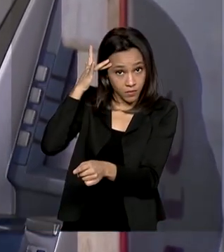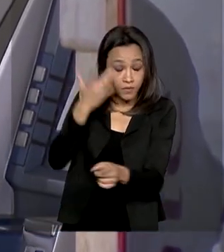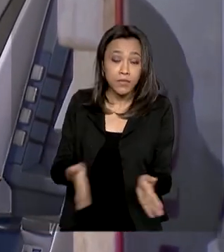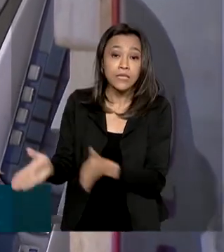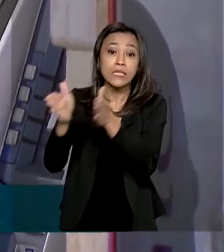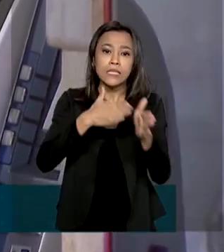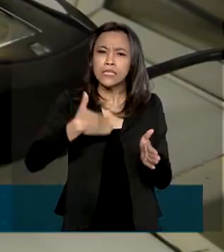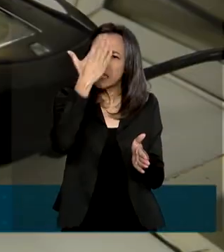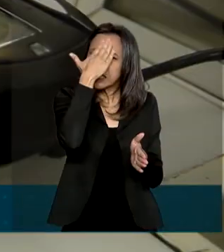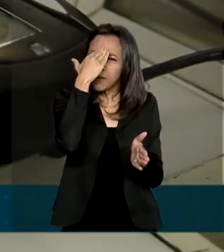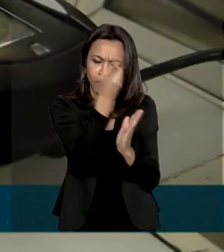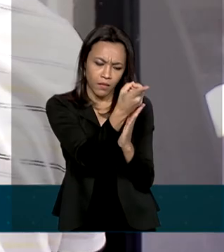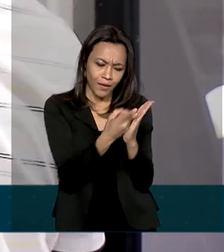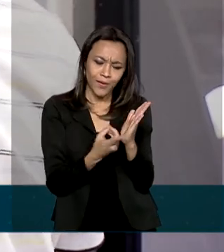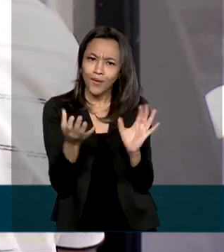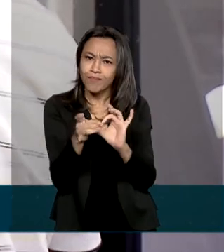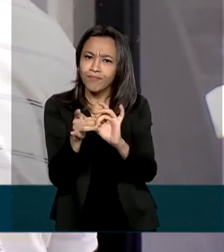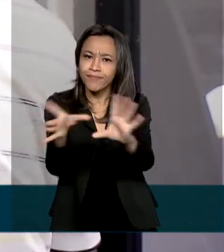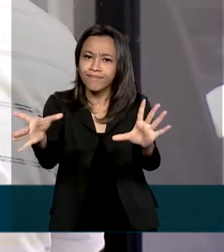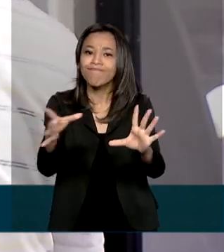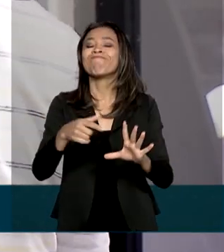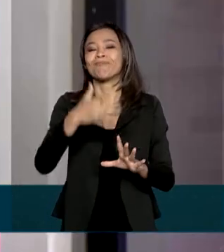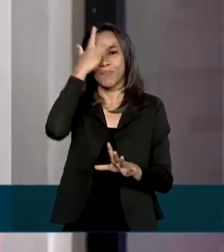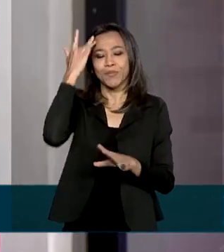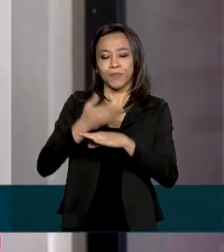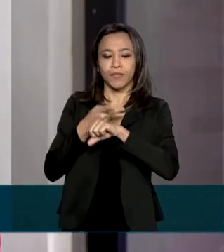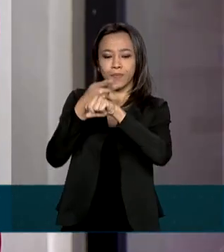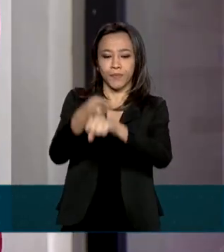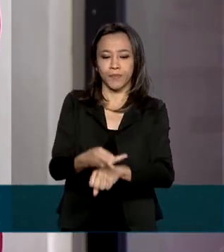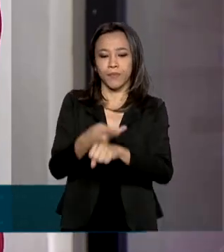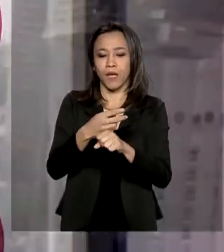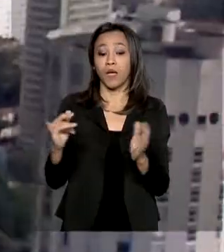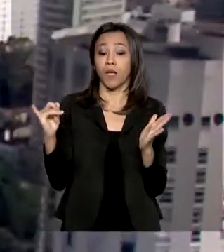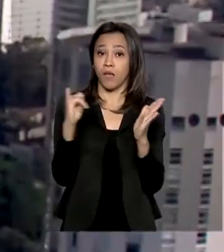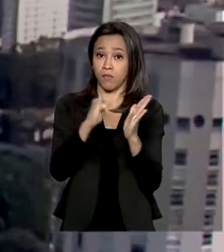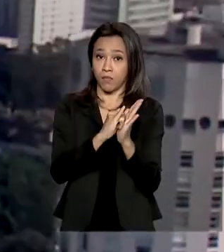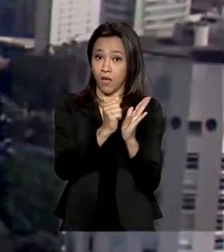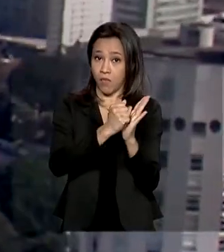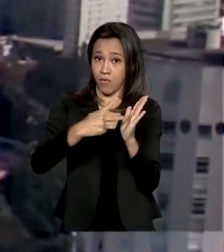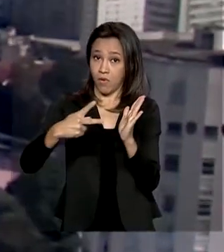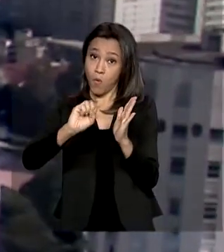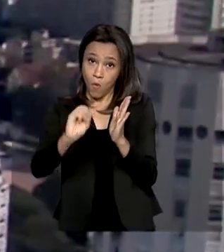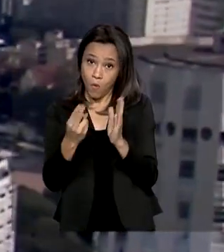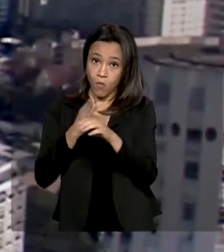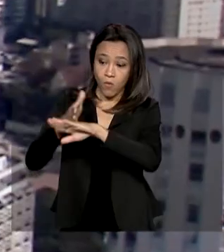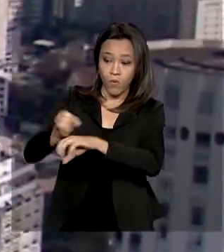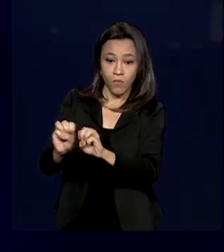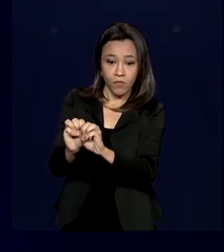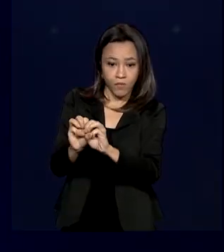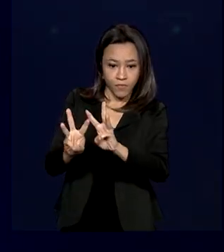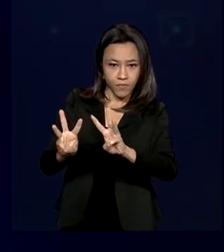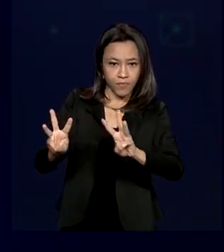saber se teve a declaração liberada, o contribuinte deve acessar o aplicativo da Receita ou a página na internet, receita